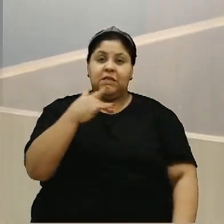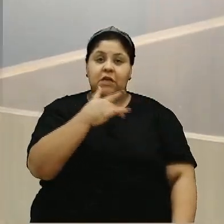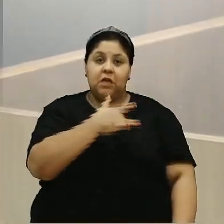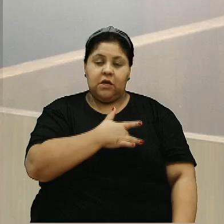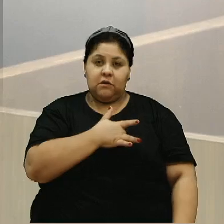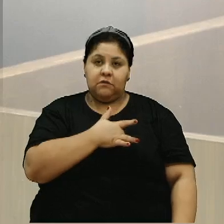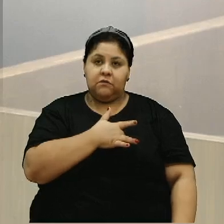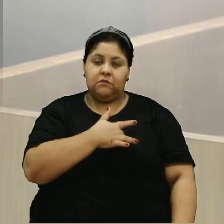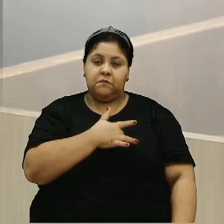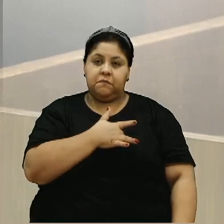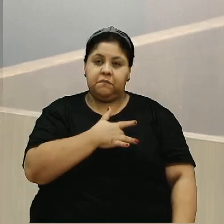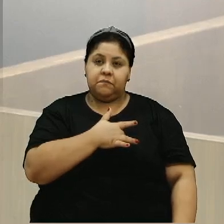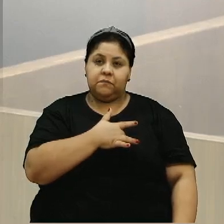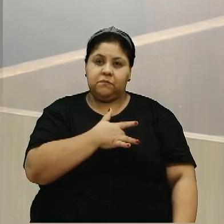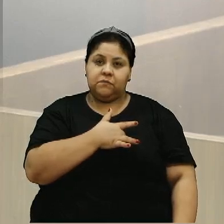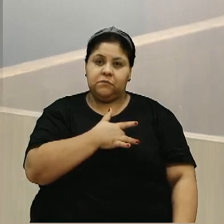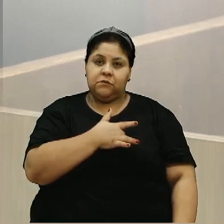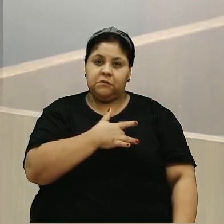Declaração de líder do PL.